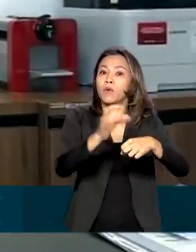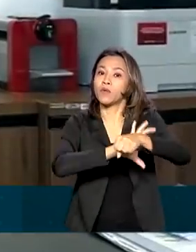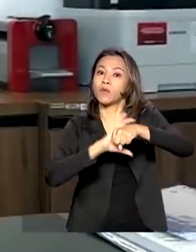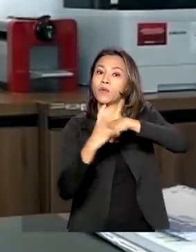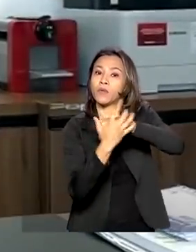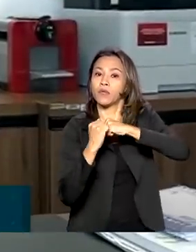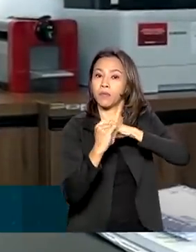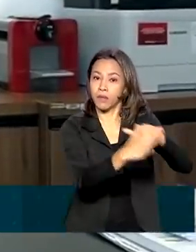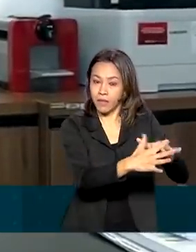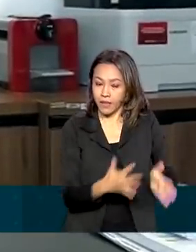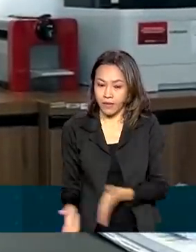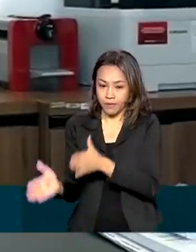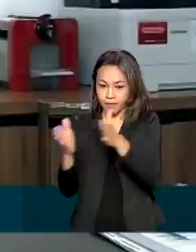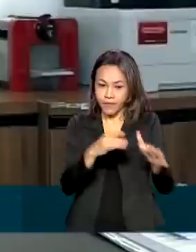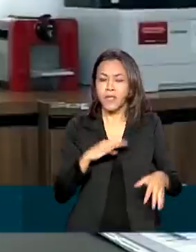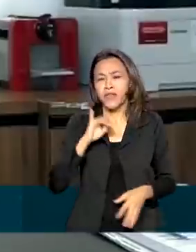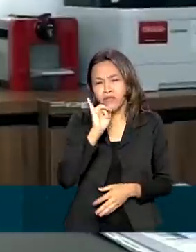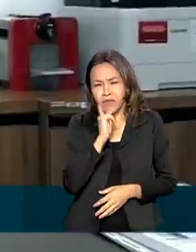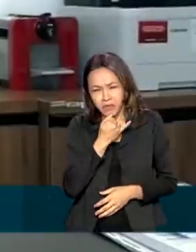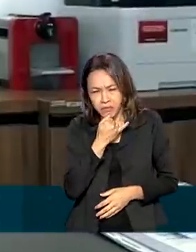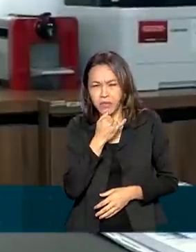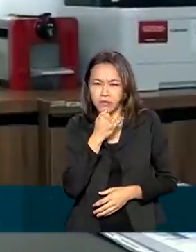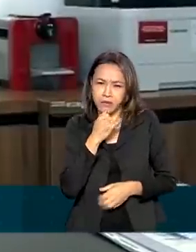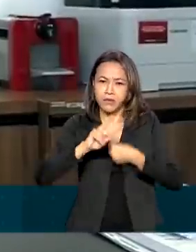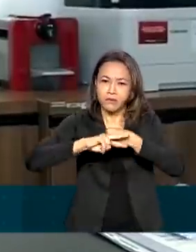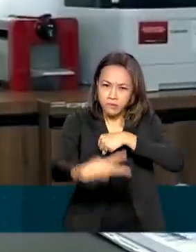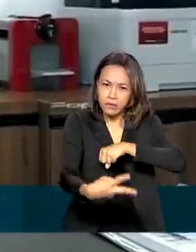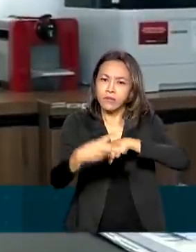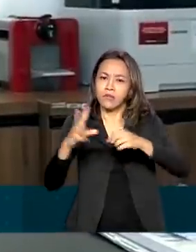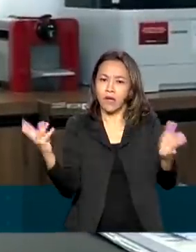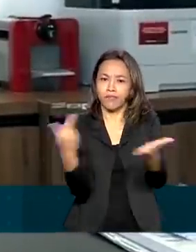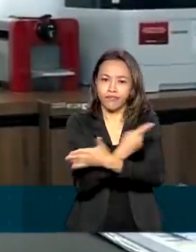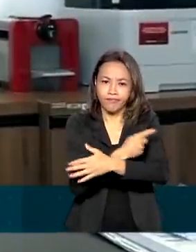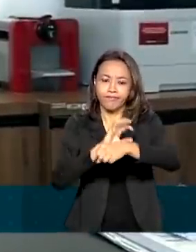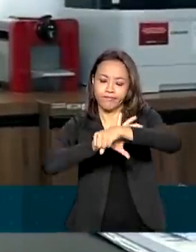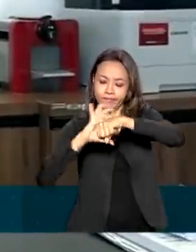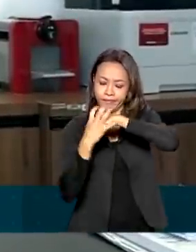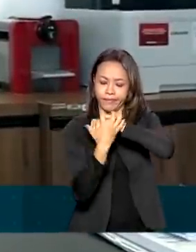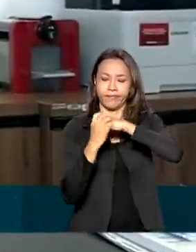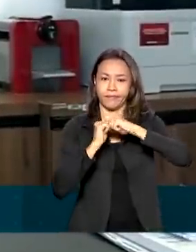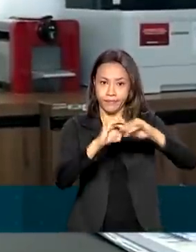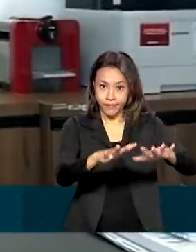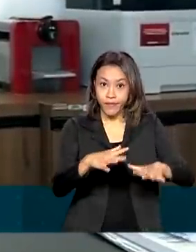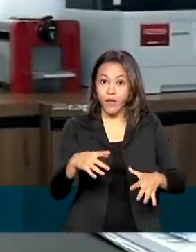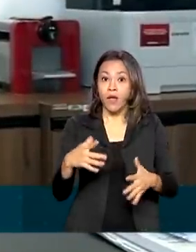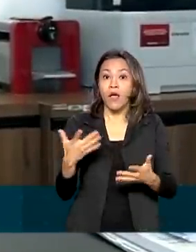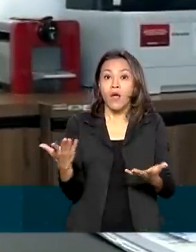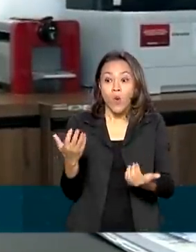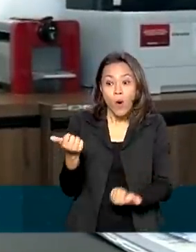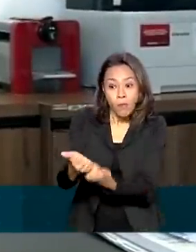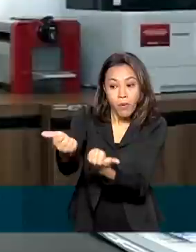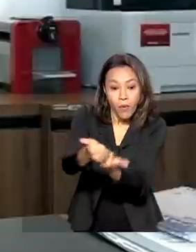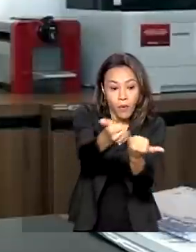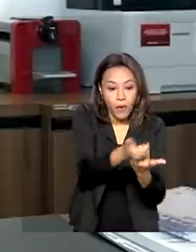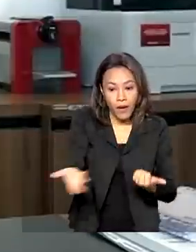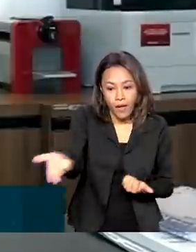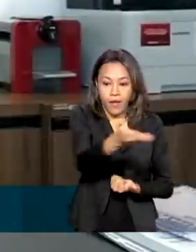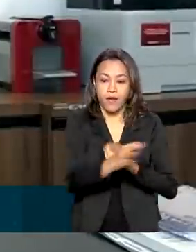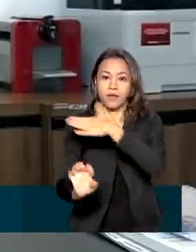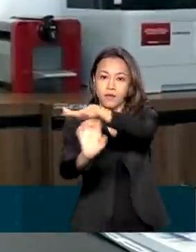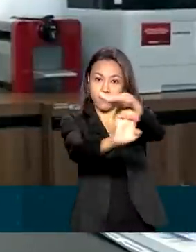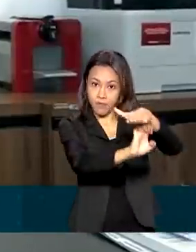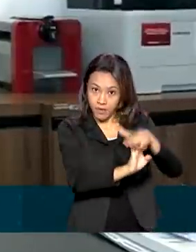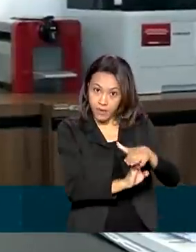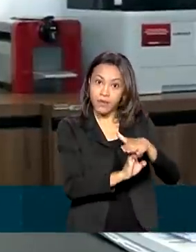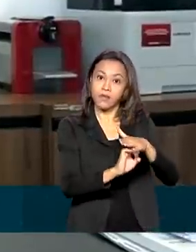impactos gerados pela pandemia Covid-19, nós acreditamos que o apoio às empresas, por meio do fundo, poderá colaborar em muito para a